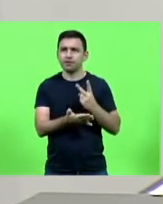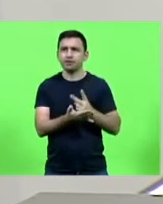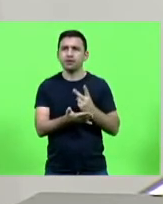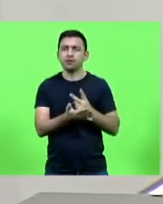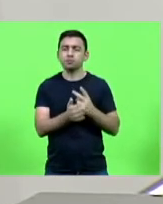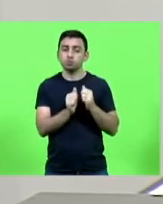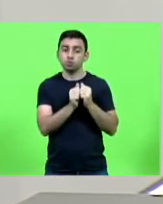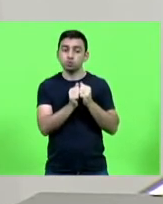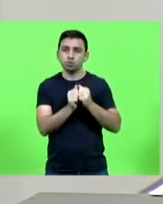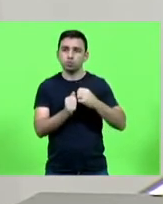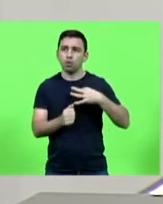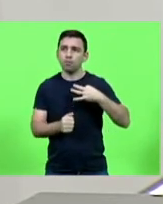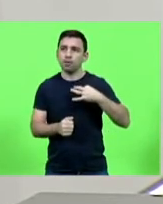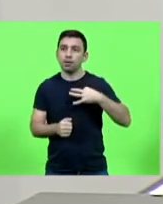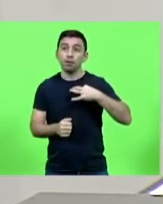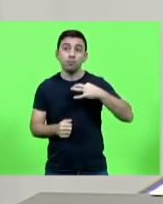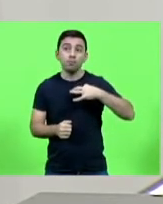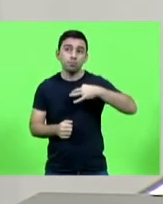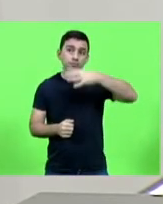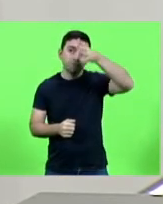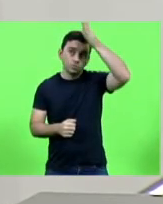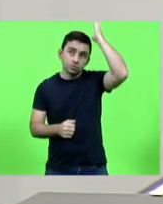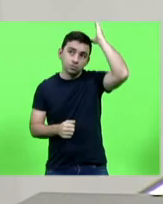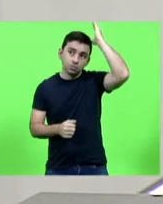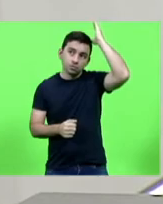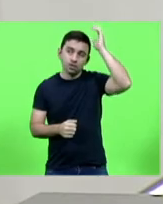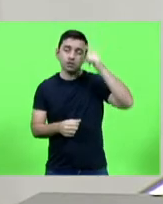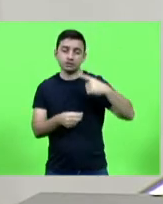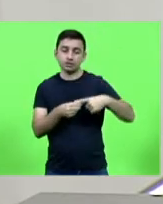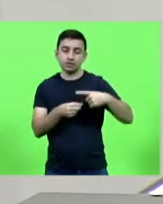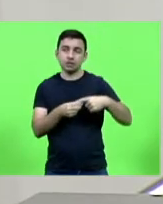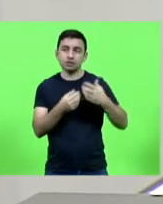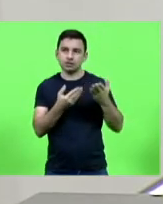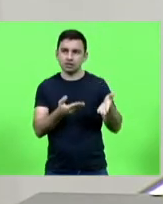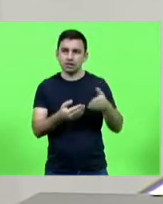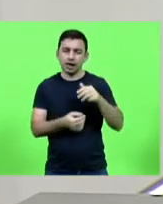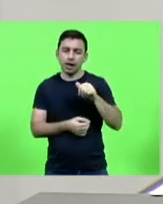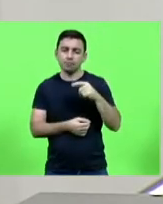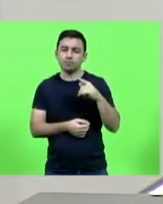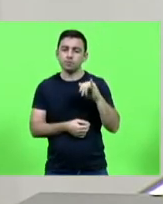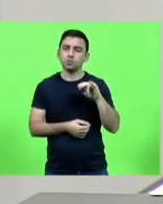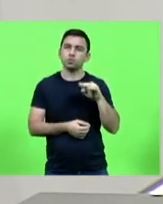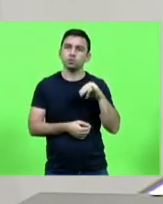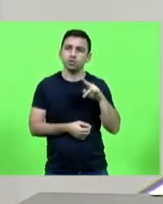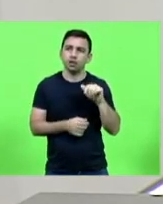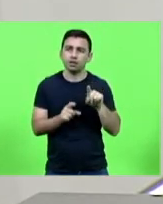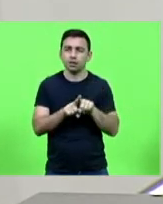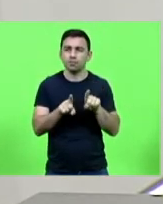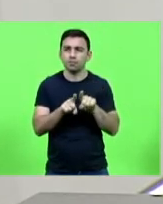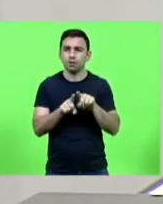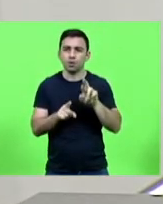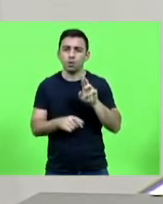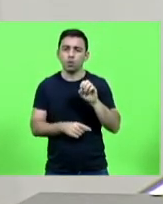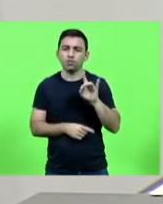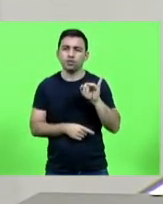bombeiros voluntários daquele município de Ascurra Piona e Rodeio e que também